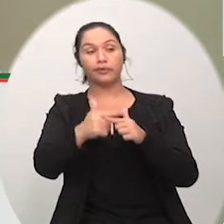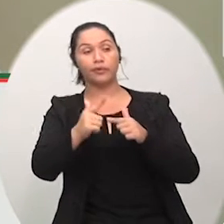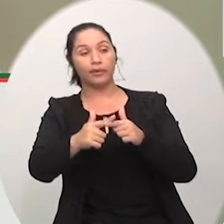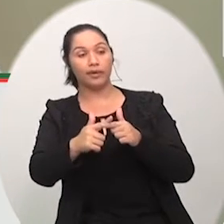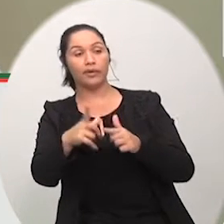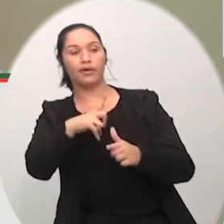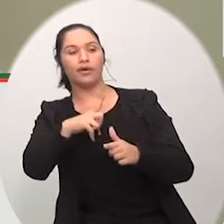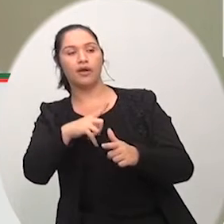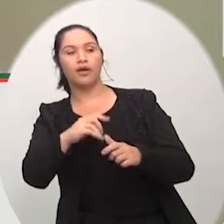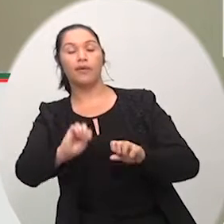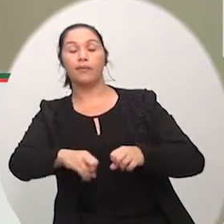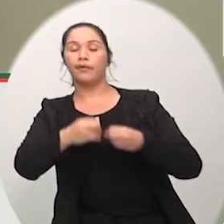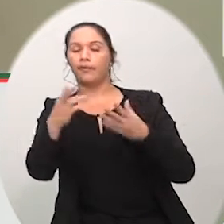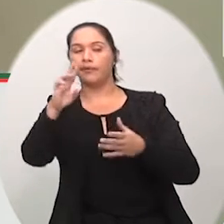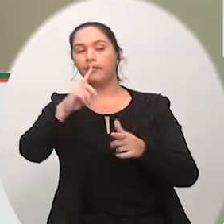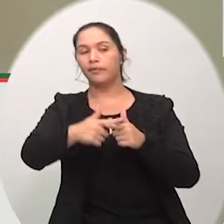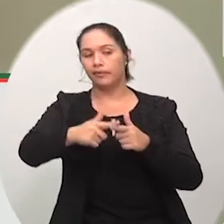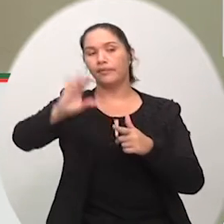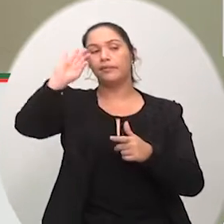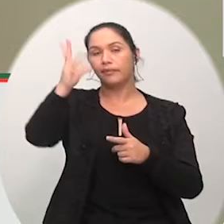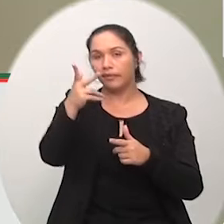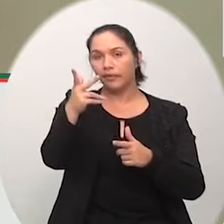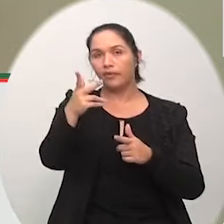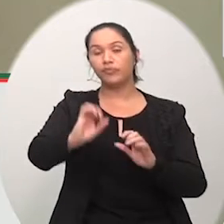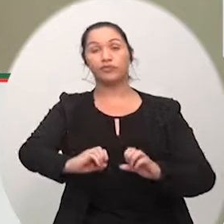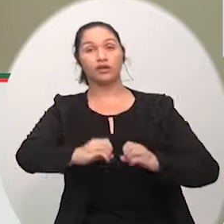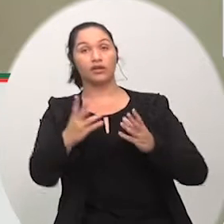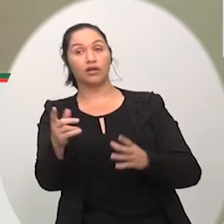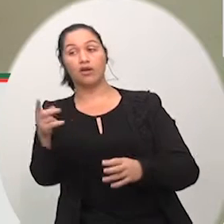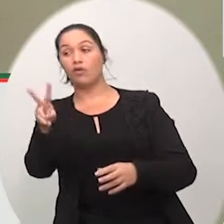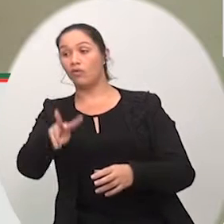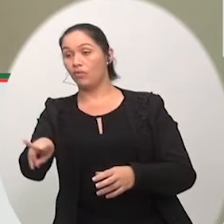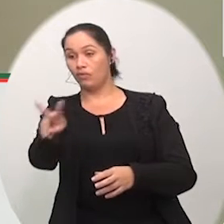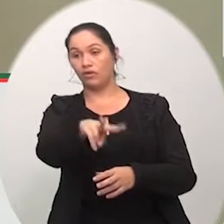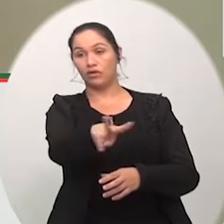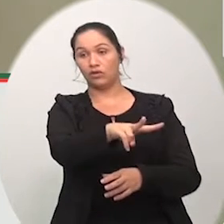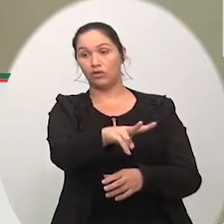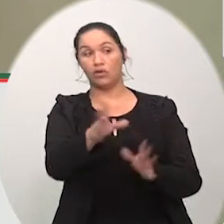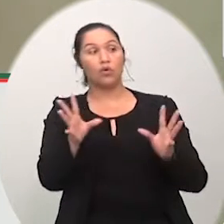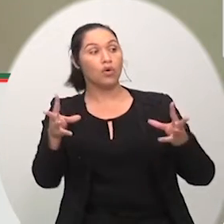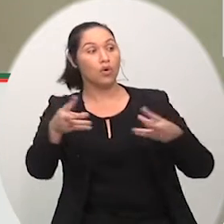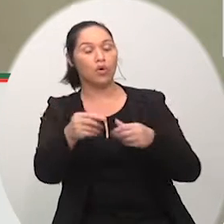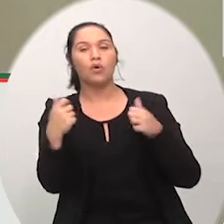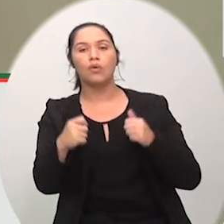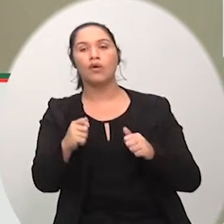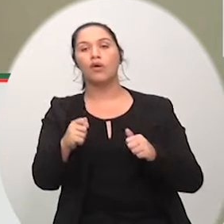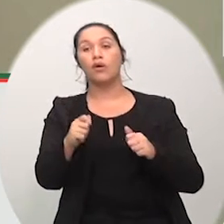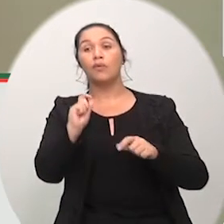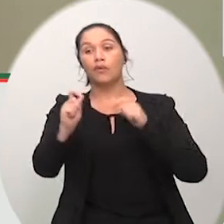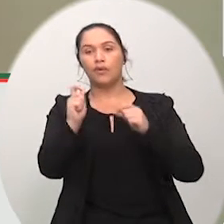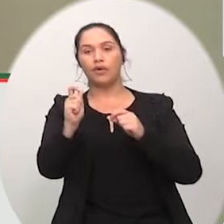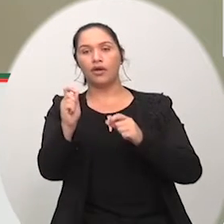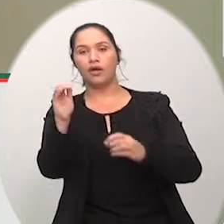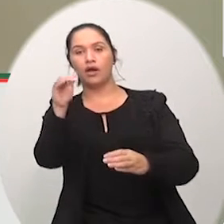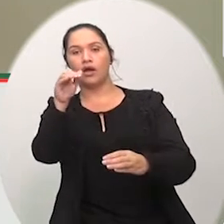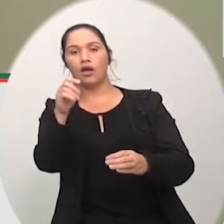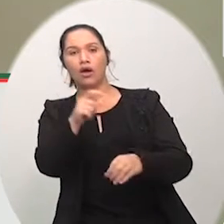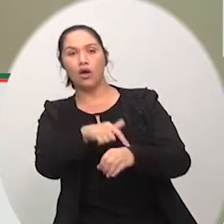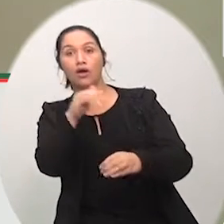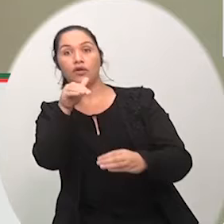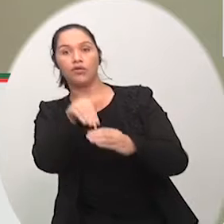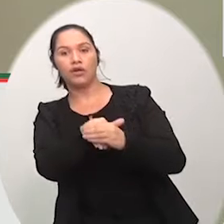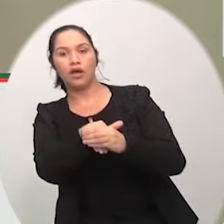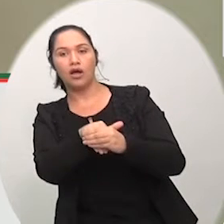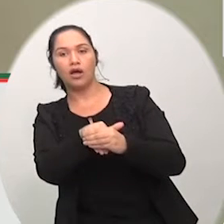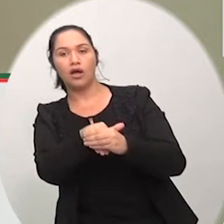isso é que é importante. E nós vereadores temos que tomar muito cuidado na hora da votação deste projeto que vem para essa casa, que eu